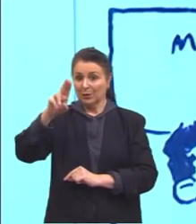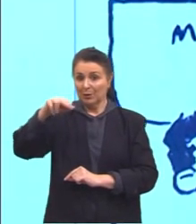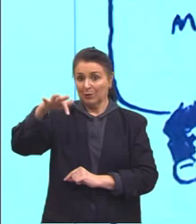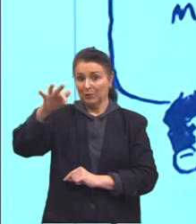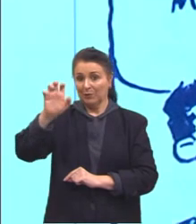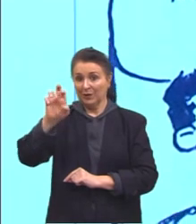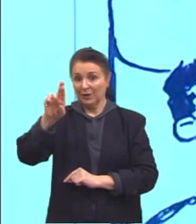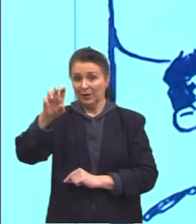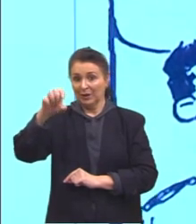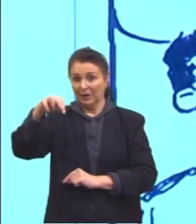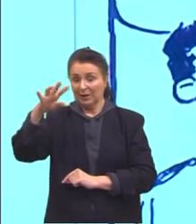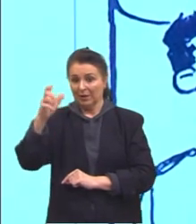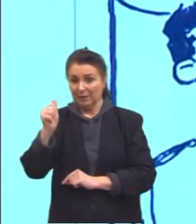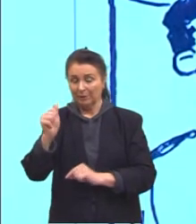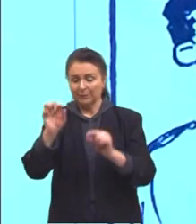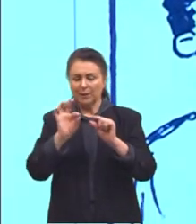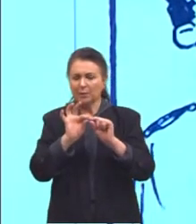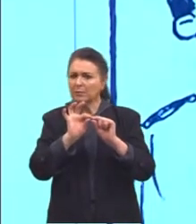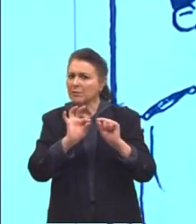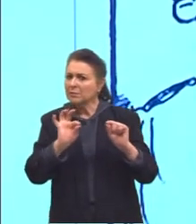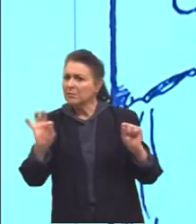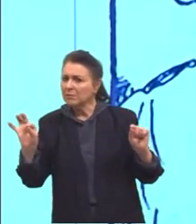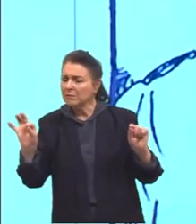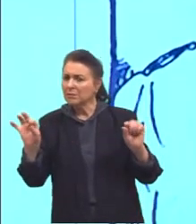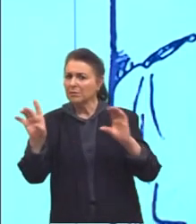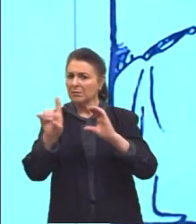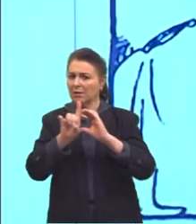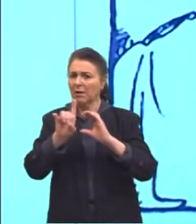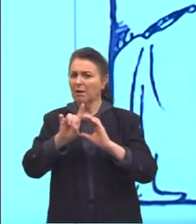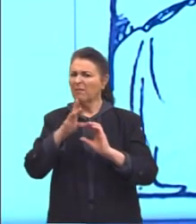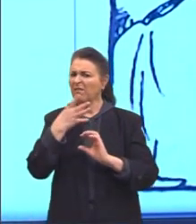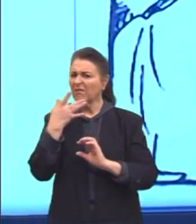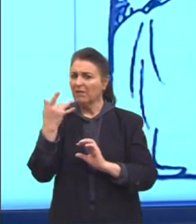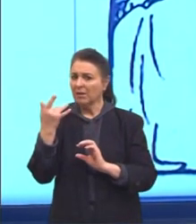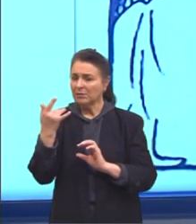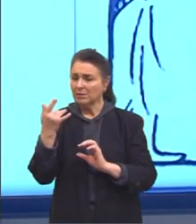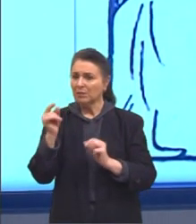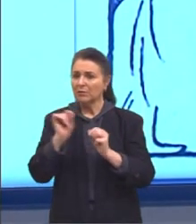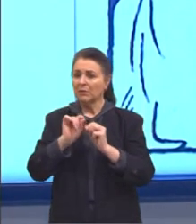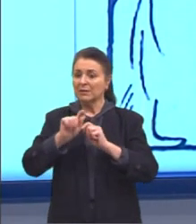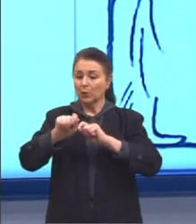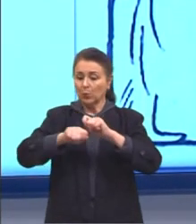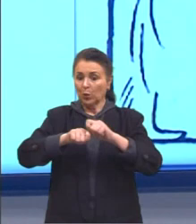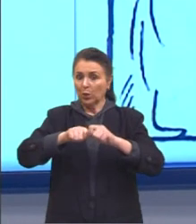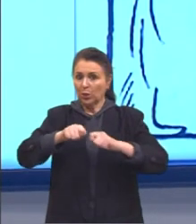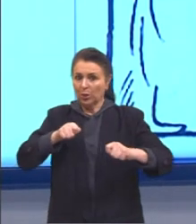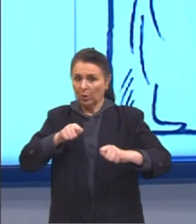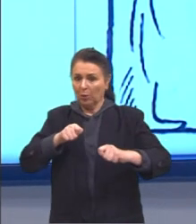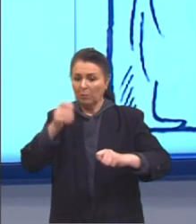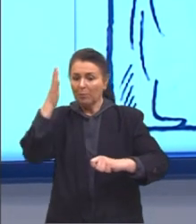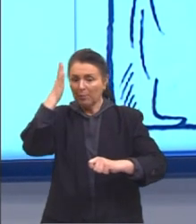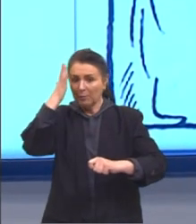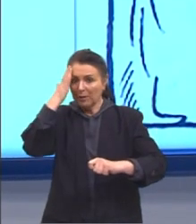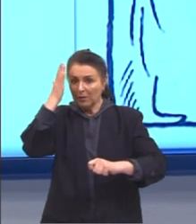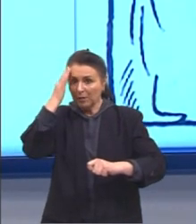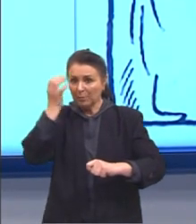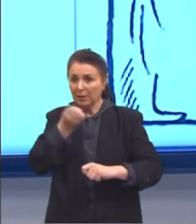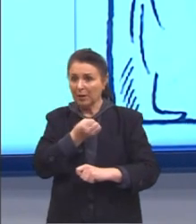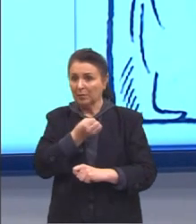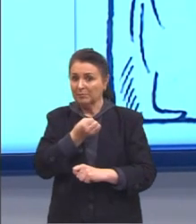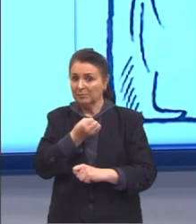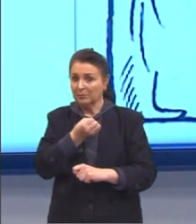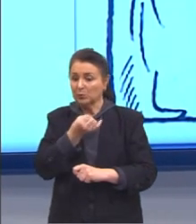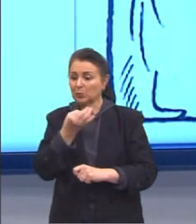medir o diâmetro é fácil. O segundo homem completa, vou fazer um nó para saber quanto mede. Então, aqui nós